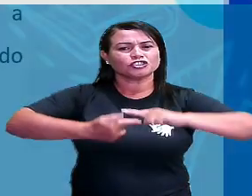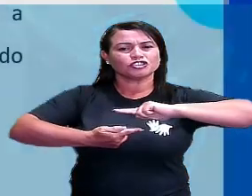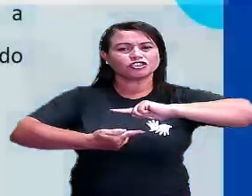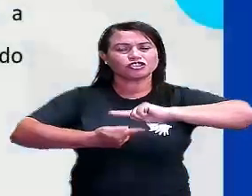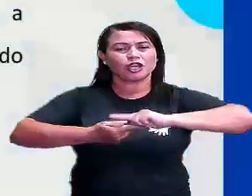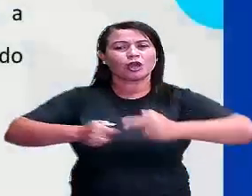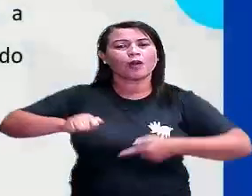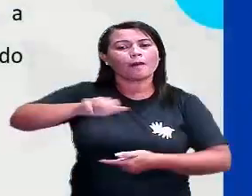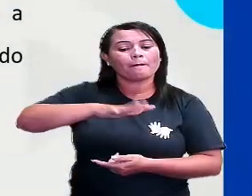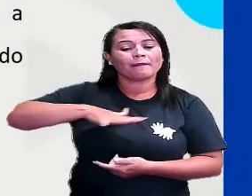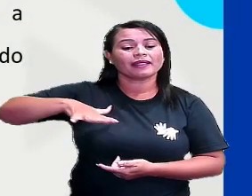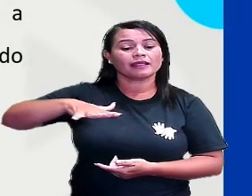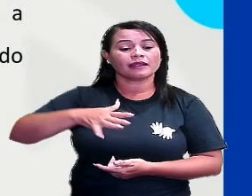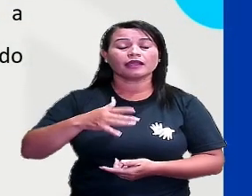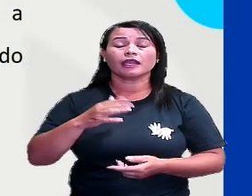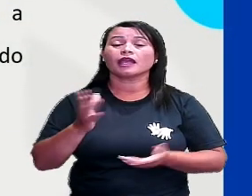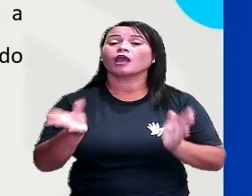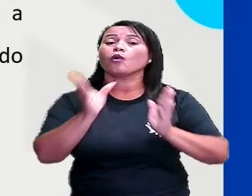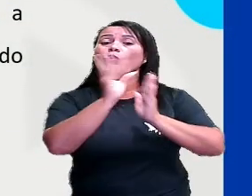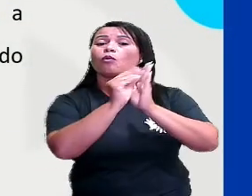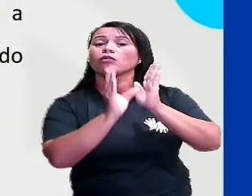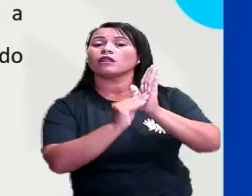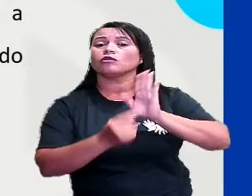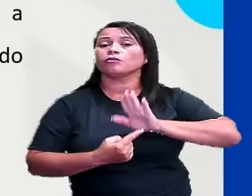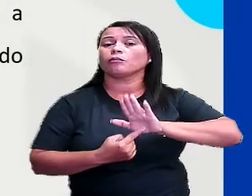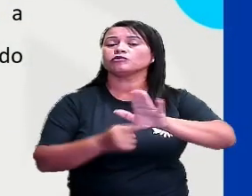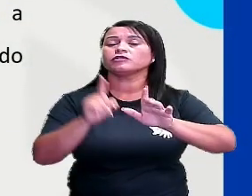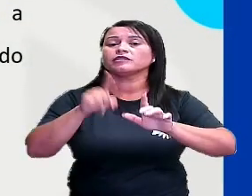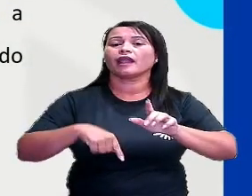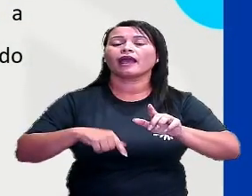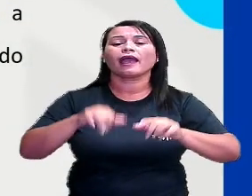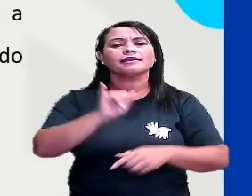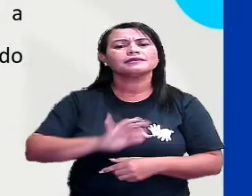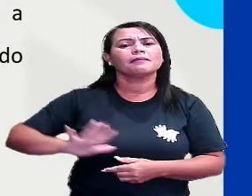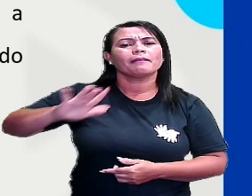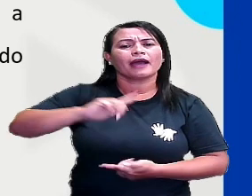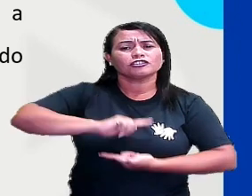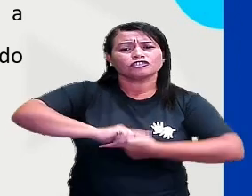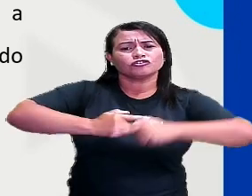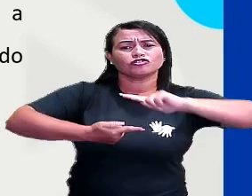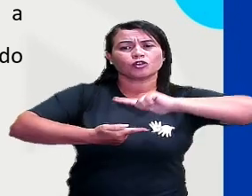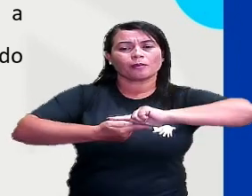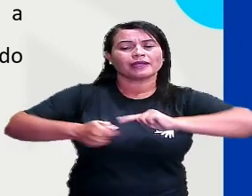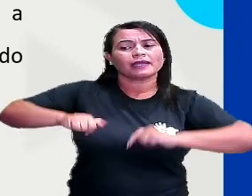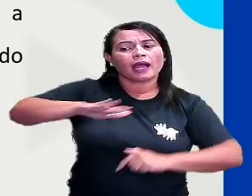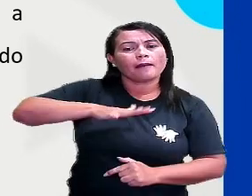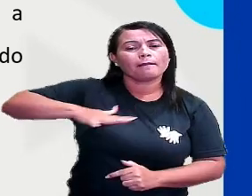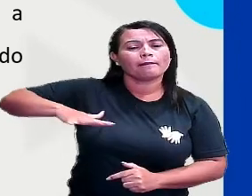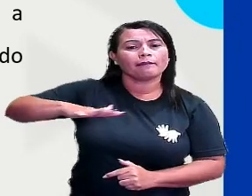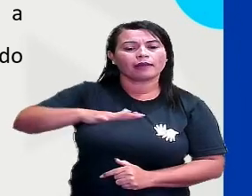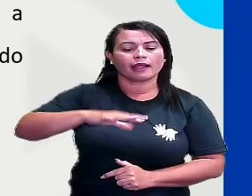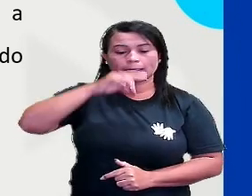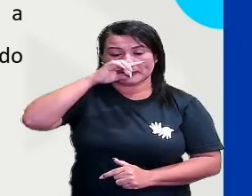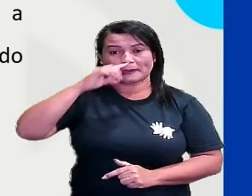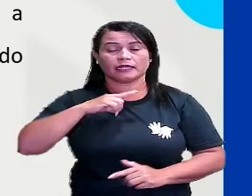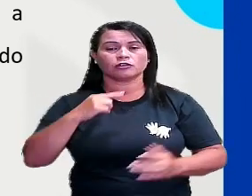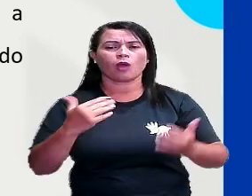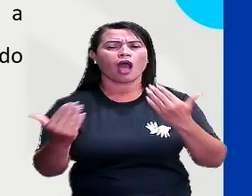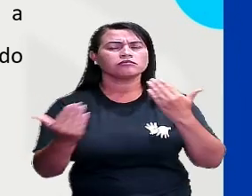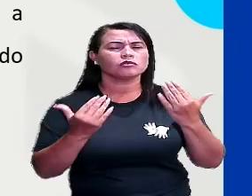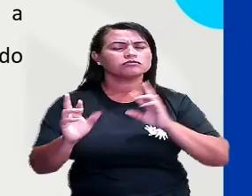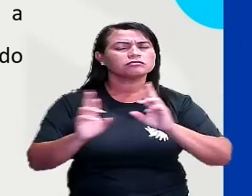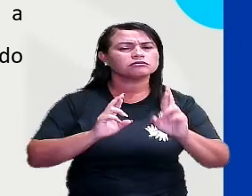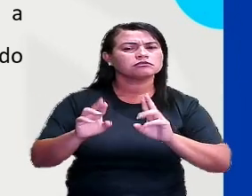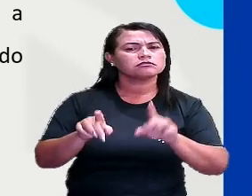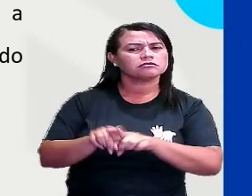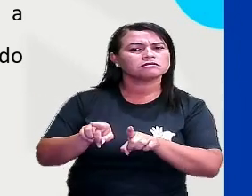E o conteúdo que eu quero trazer aqui para vocês é figuras geométricas planas, associação das figuras geométricas planas